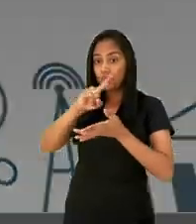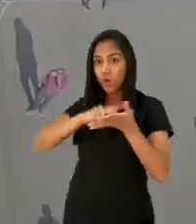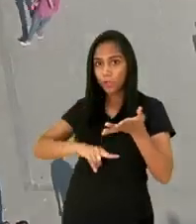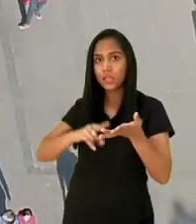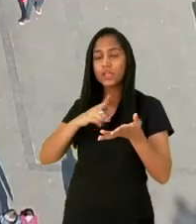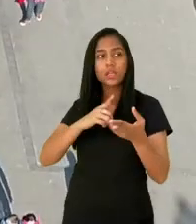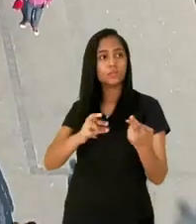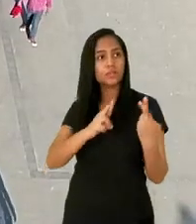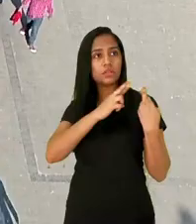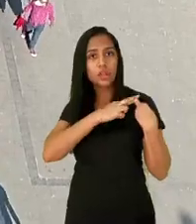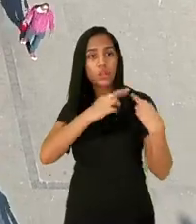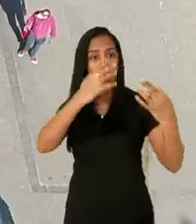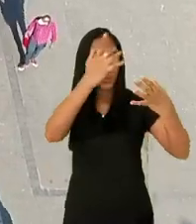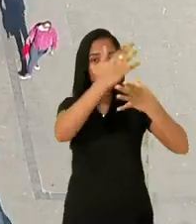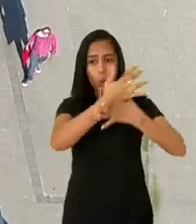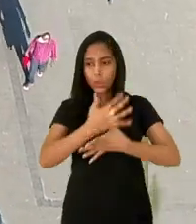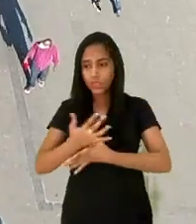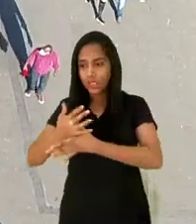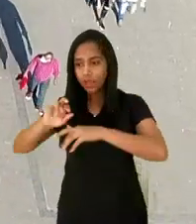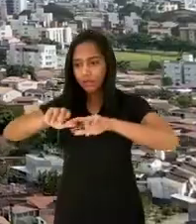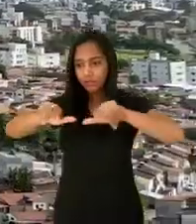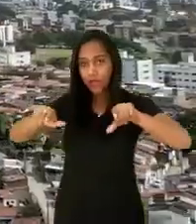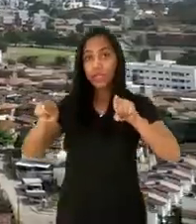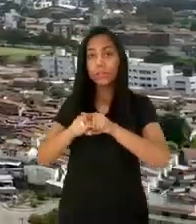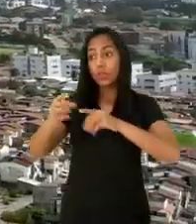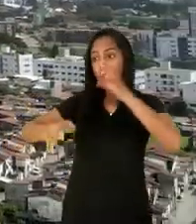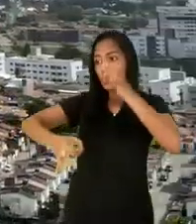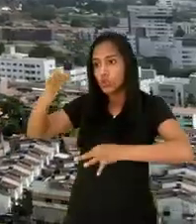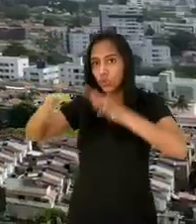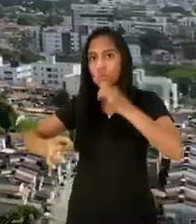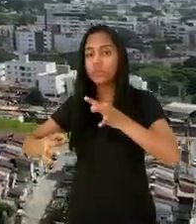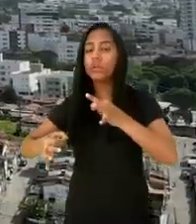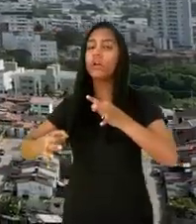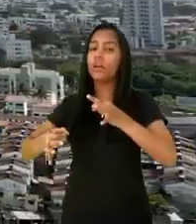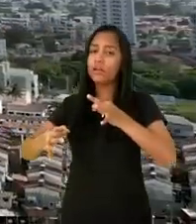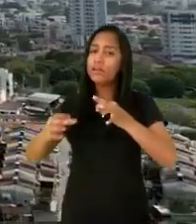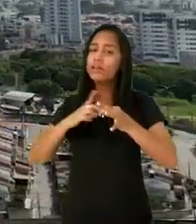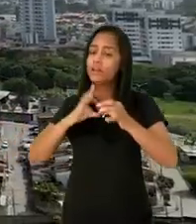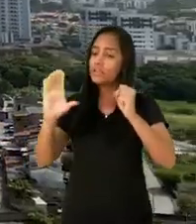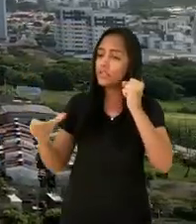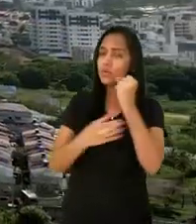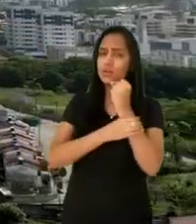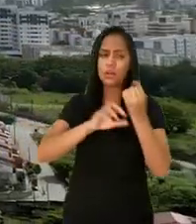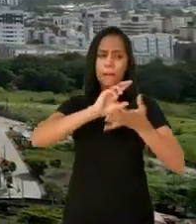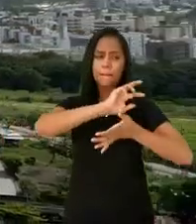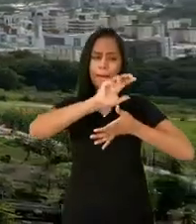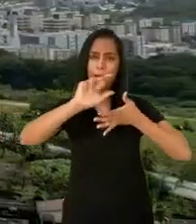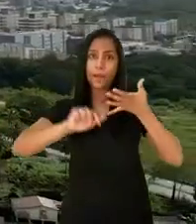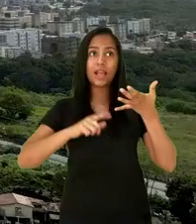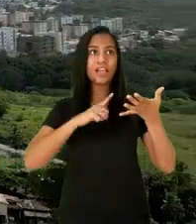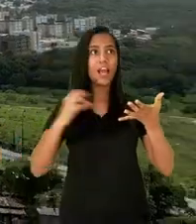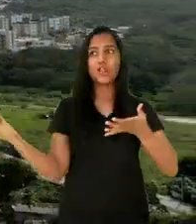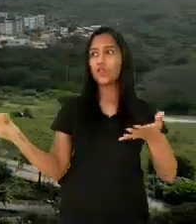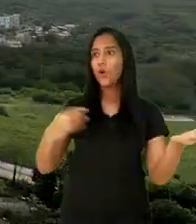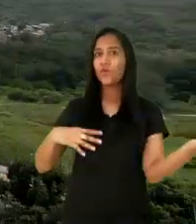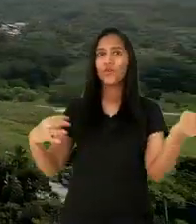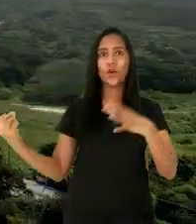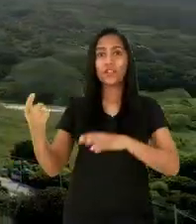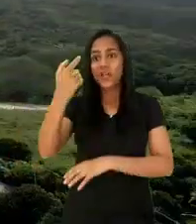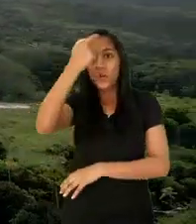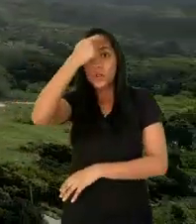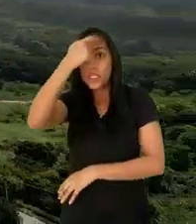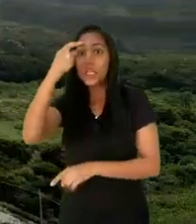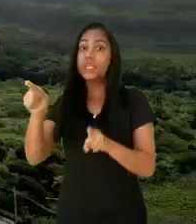A carta é um documento que declara um compromisso com cidades diversas, justas, vivas, acolhedoras e